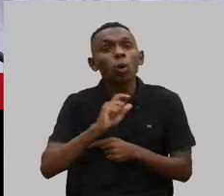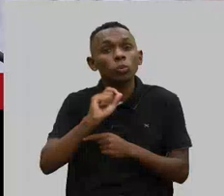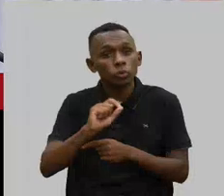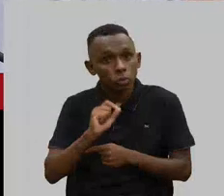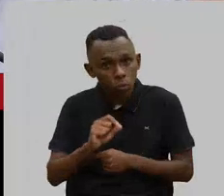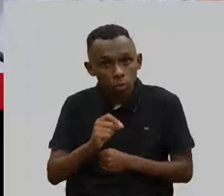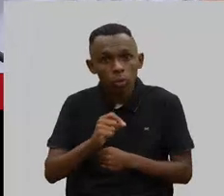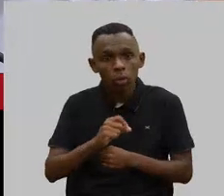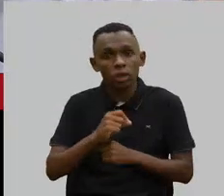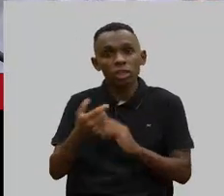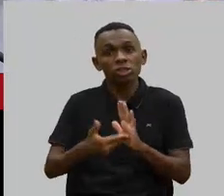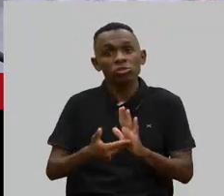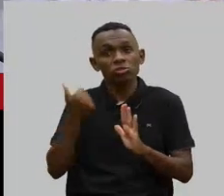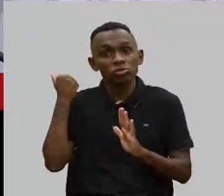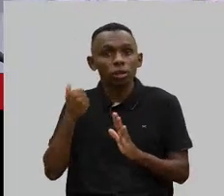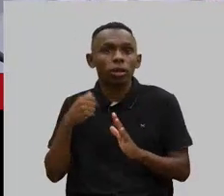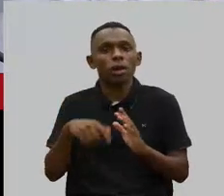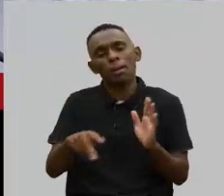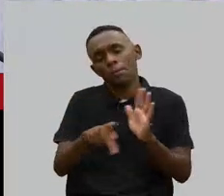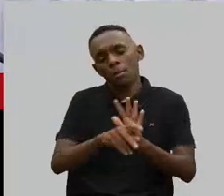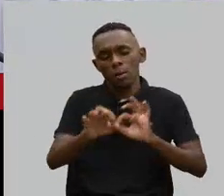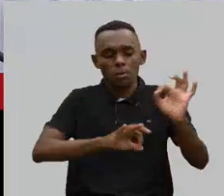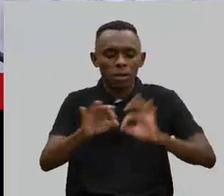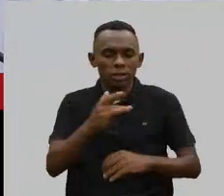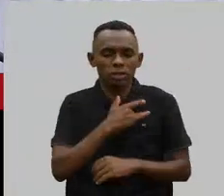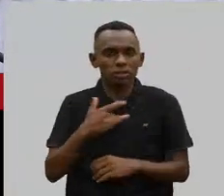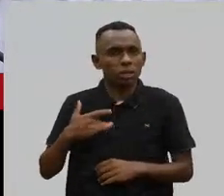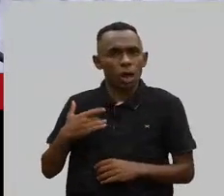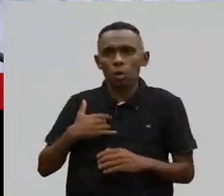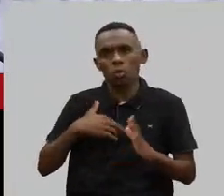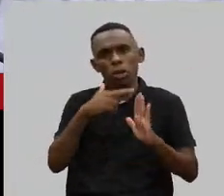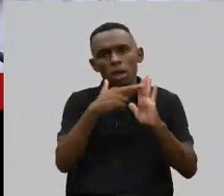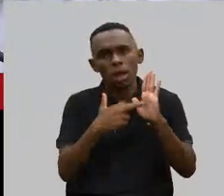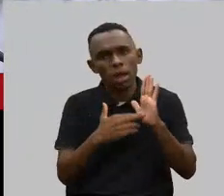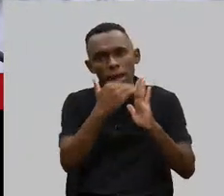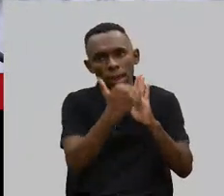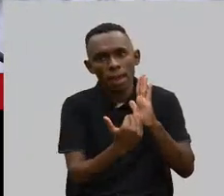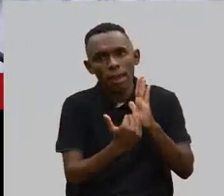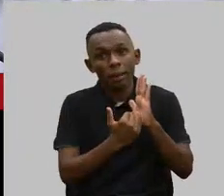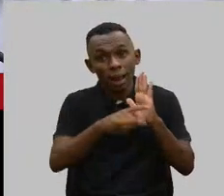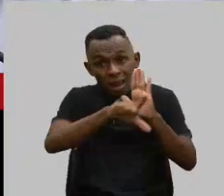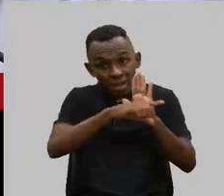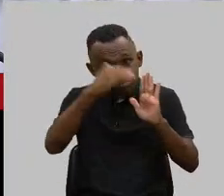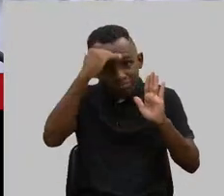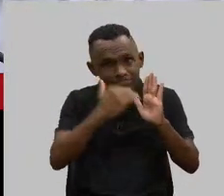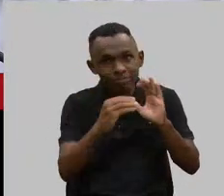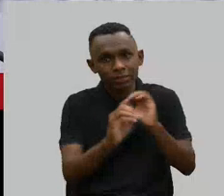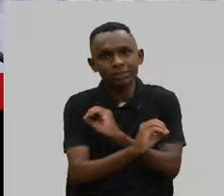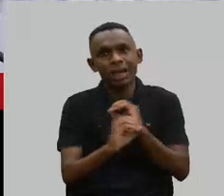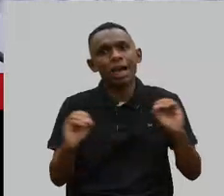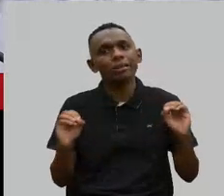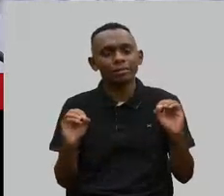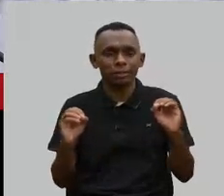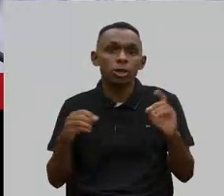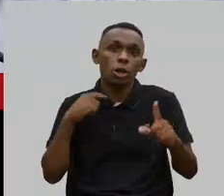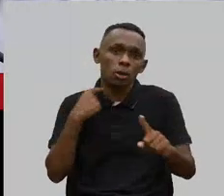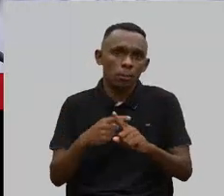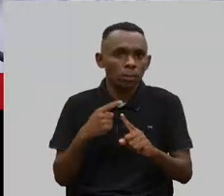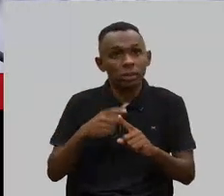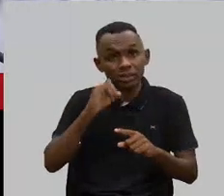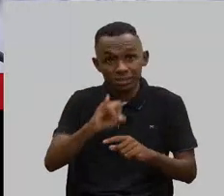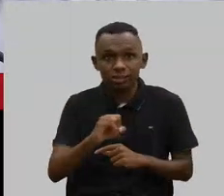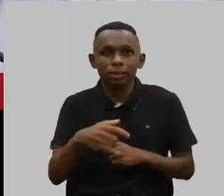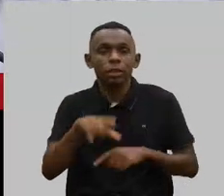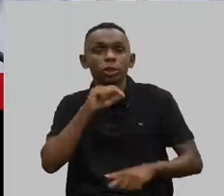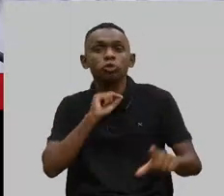tirar do mercado aqueles planos de saúde que estão descumprindo lei. E eles estão descumprindo lei, sim. Por quê? Se eles estão